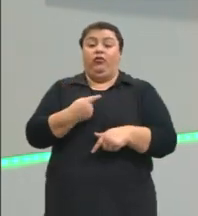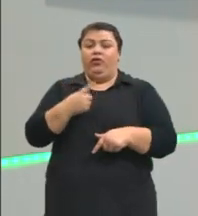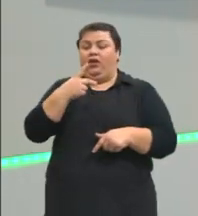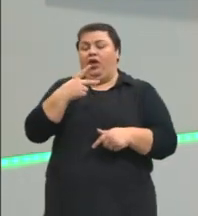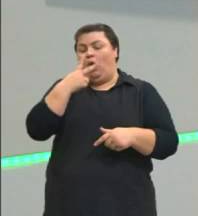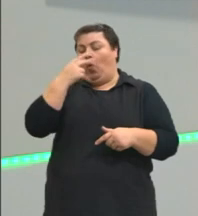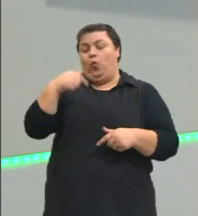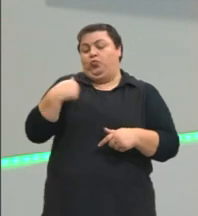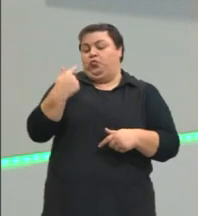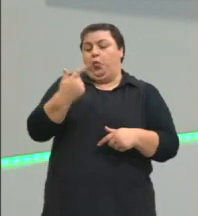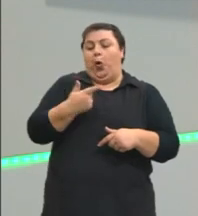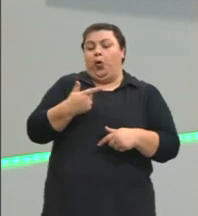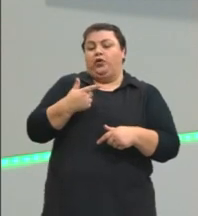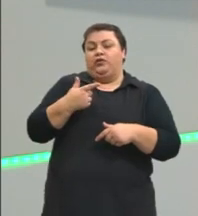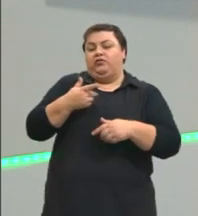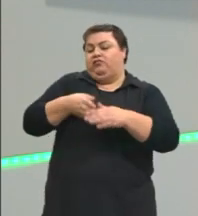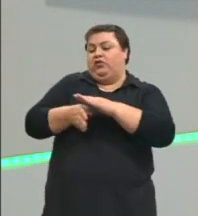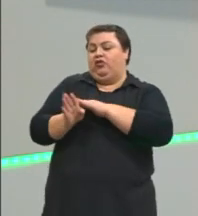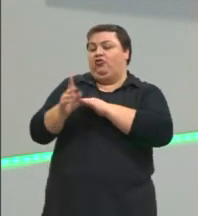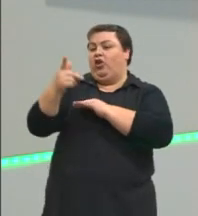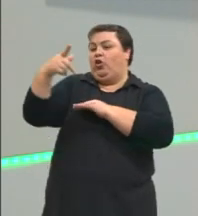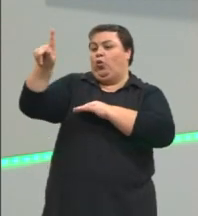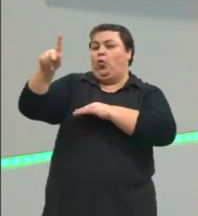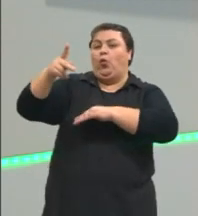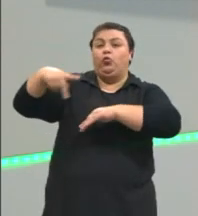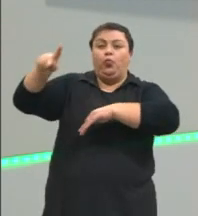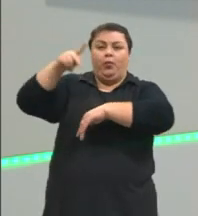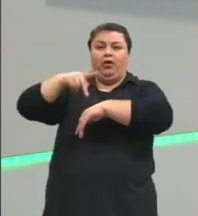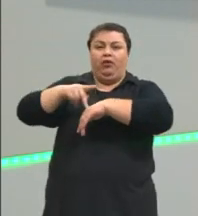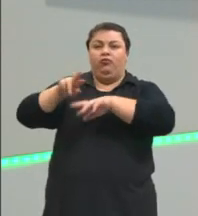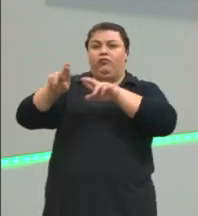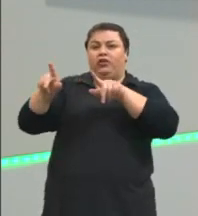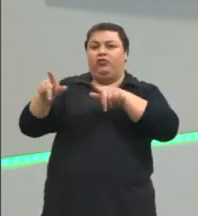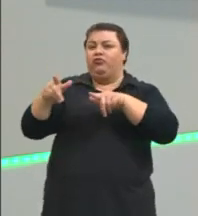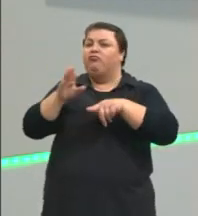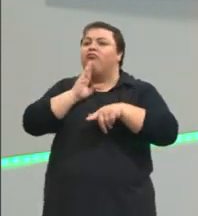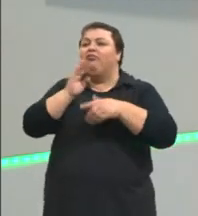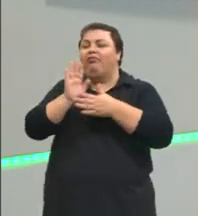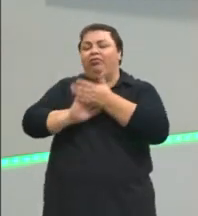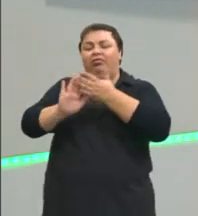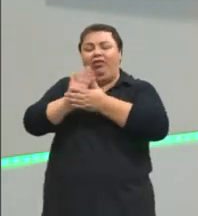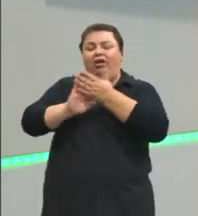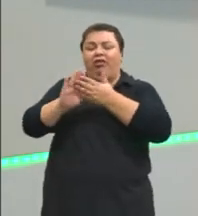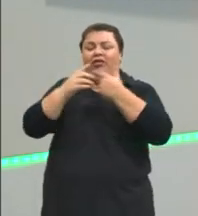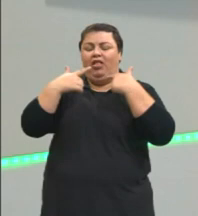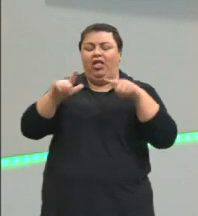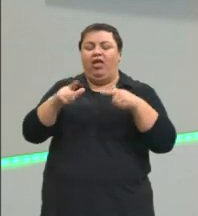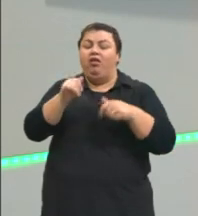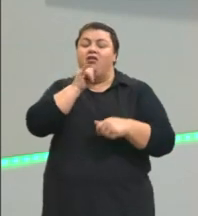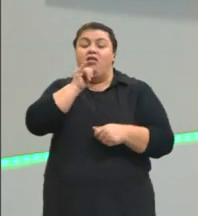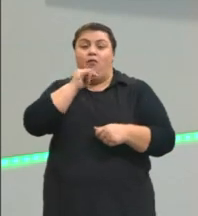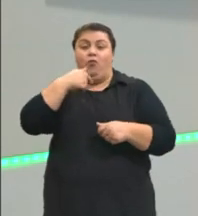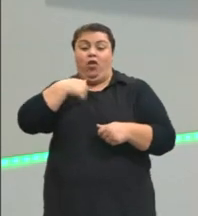estrangeiro sem conhecer nada daquela língua. Se eu chegar, por exemplo, no Japão, eu não conheço nada